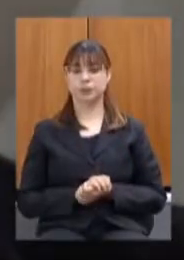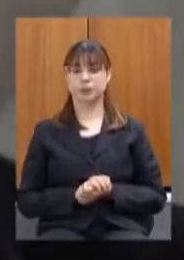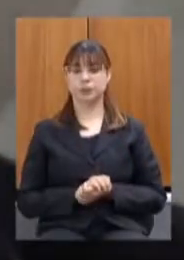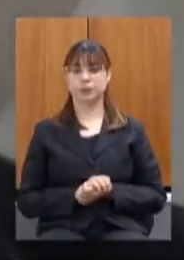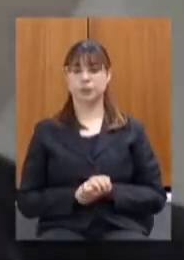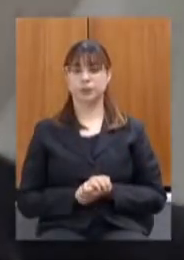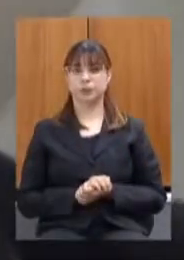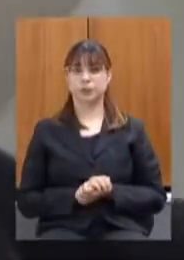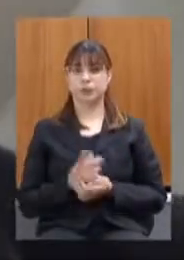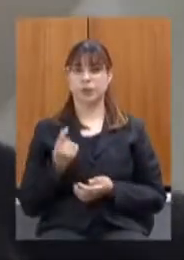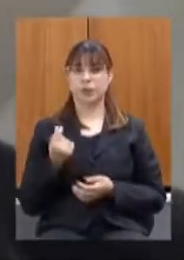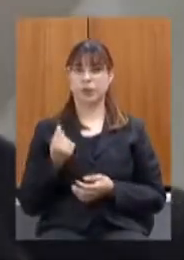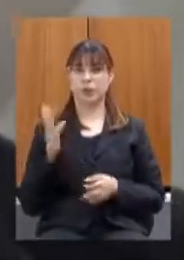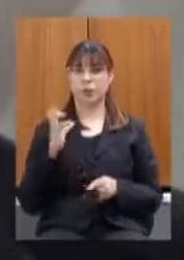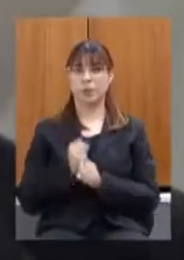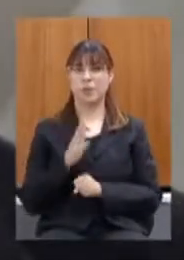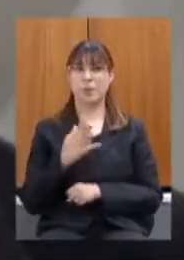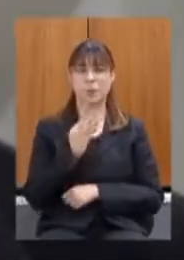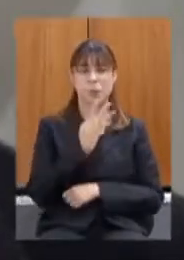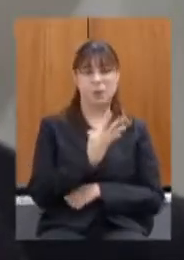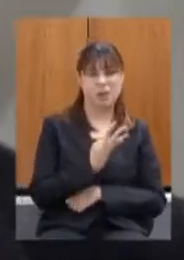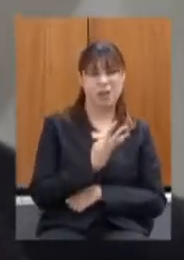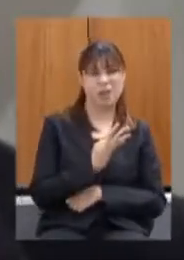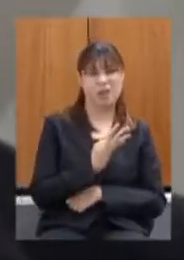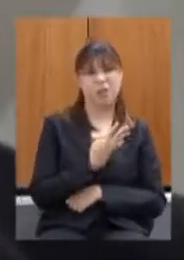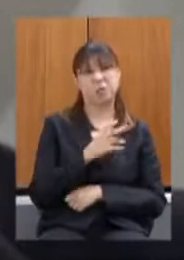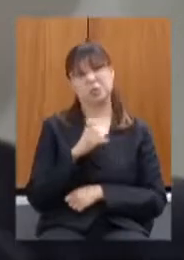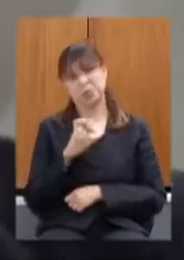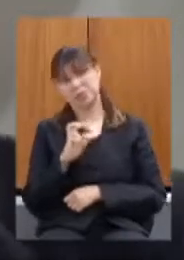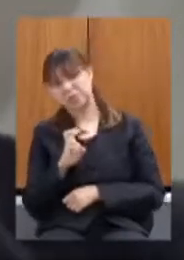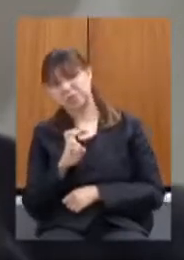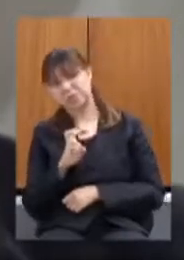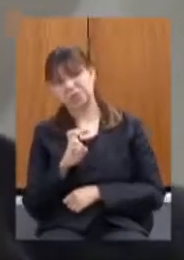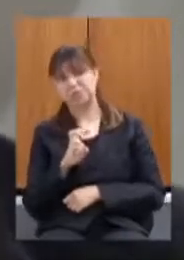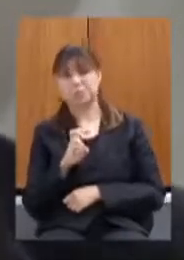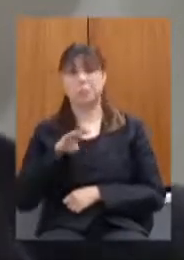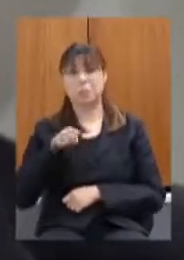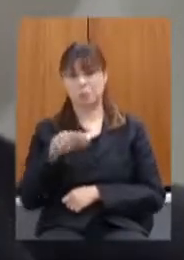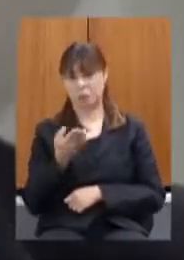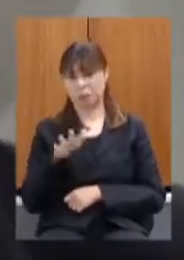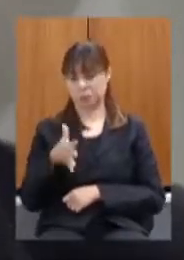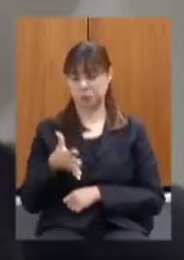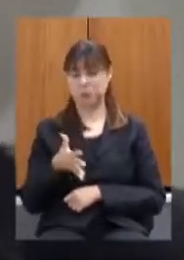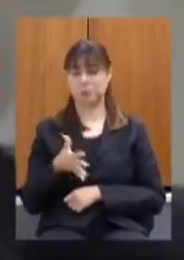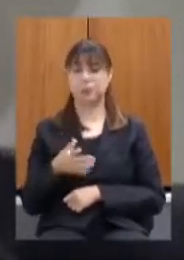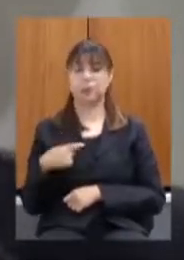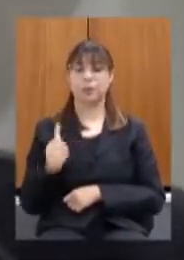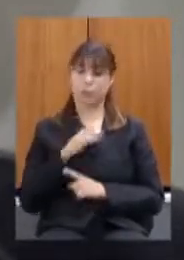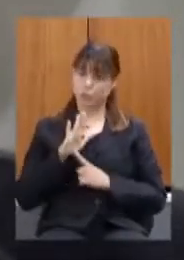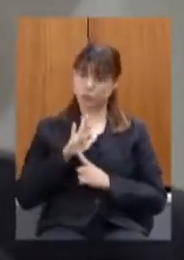se falava algo entre 4 e 5 bilhões nós apresentamos um projeto de lei